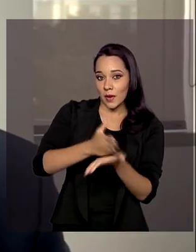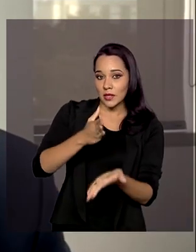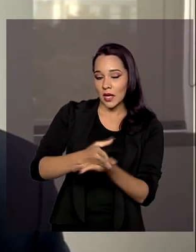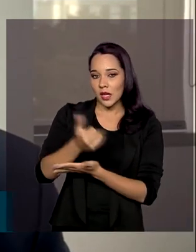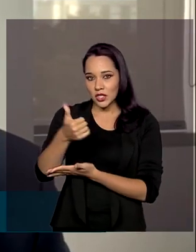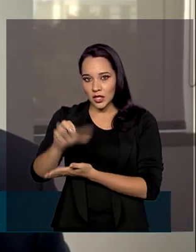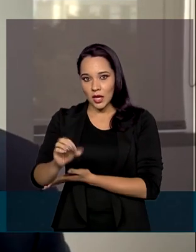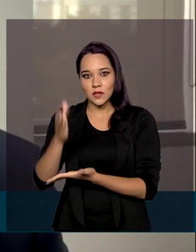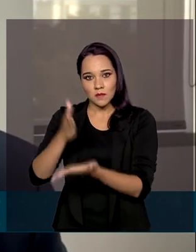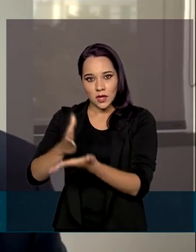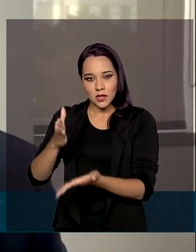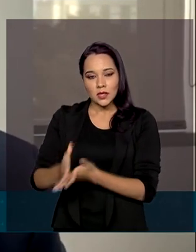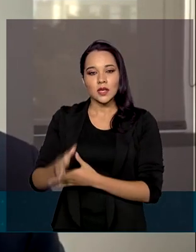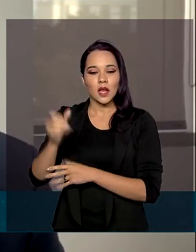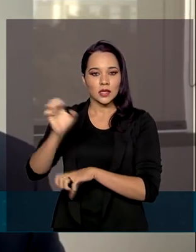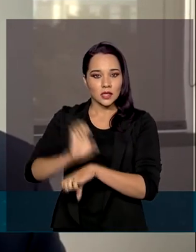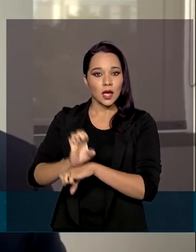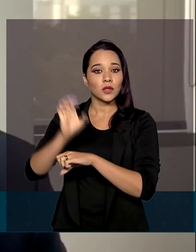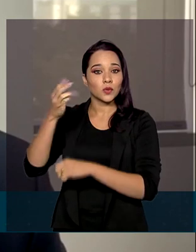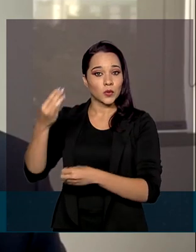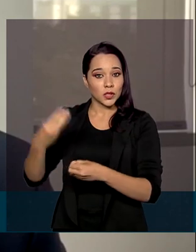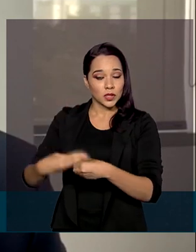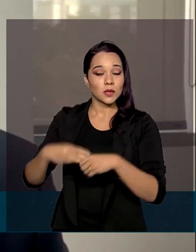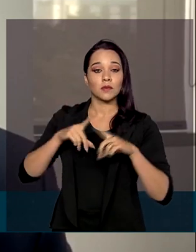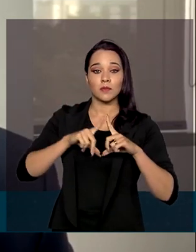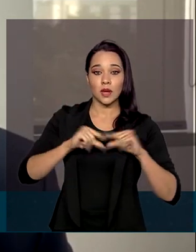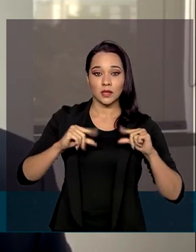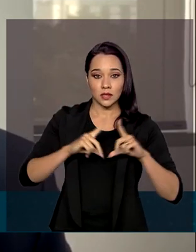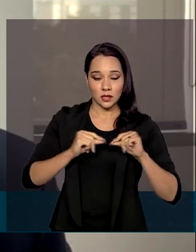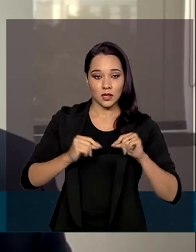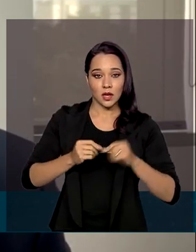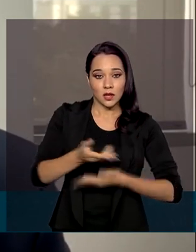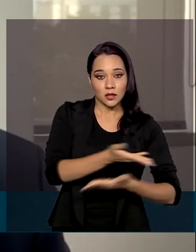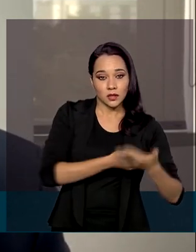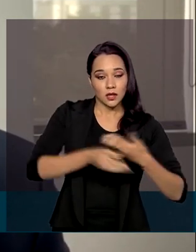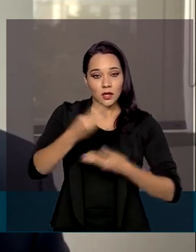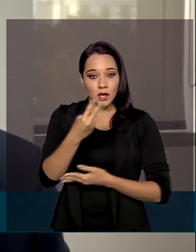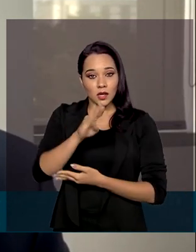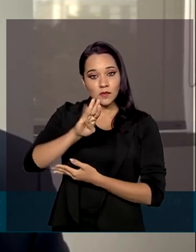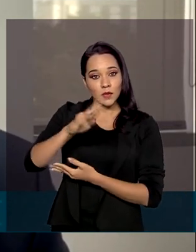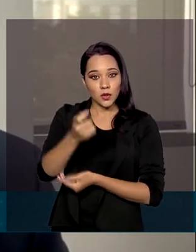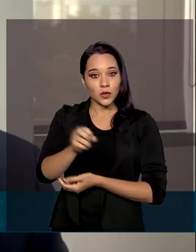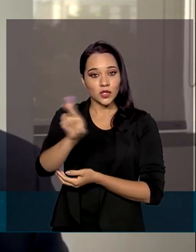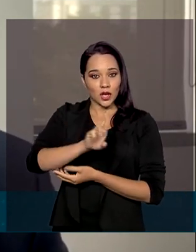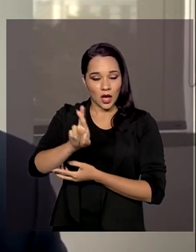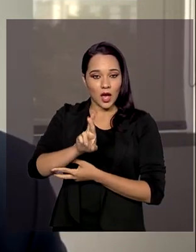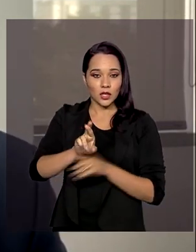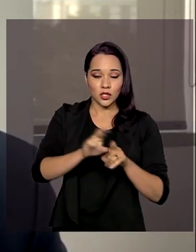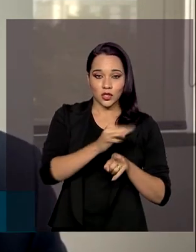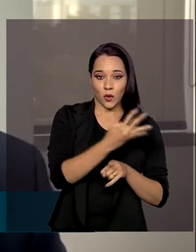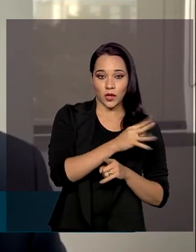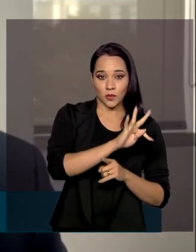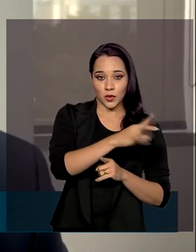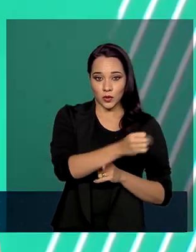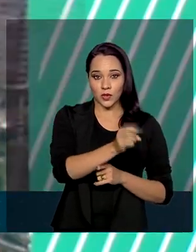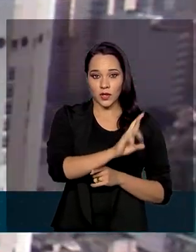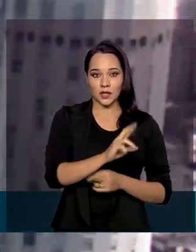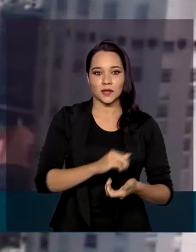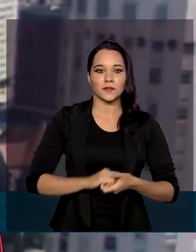de 10 parcelas, aos estados, municípios e distrito federal. Transferindo 3 bilhões de reais, do total de 4 bilhões de reais.